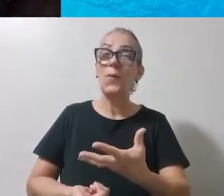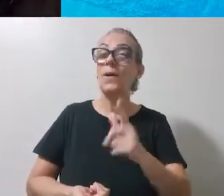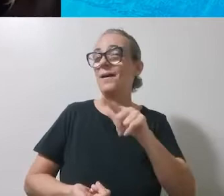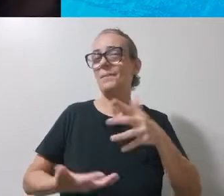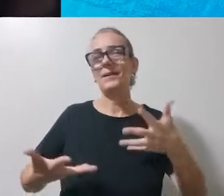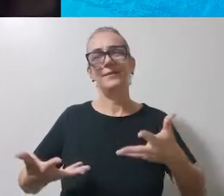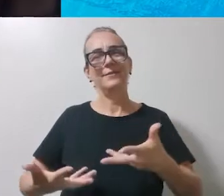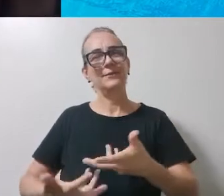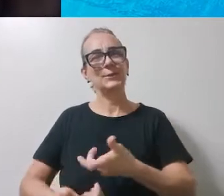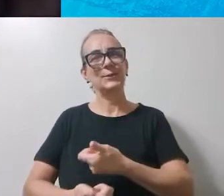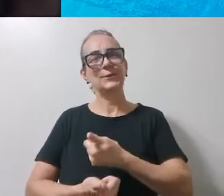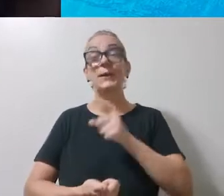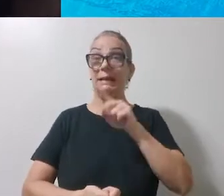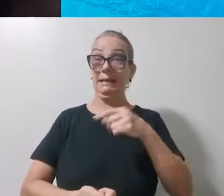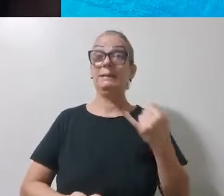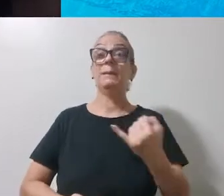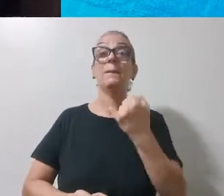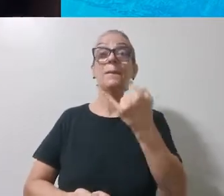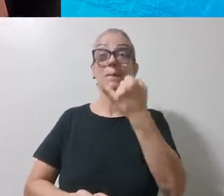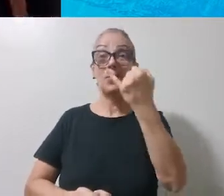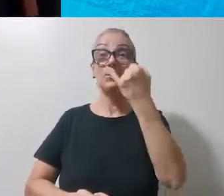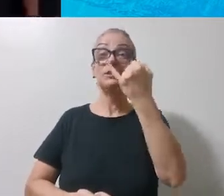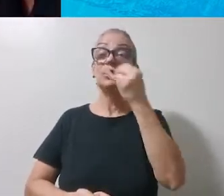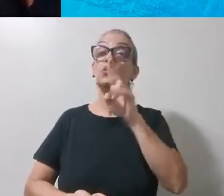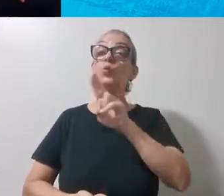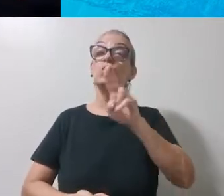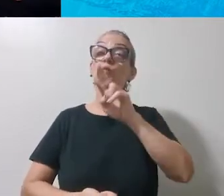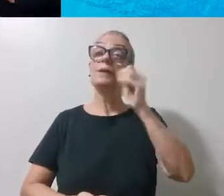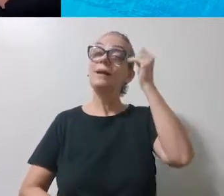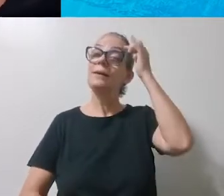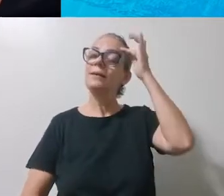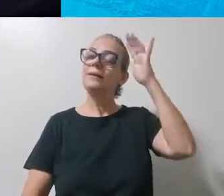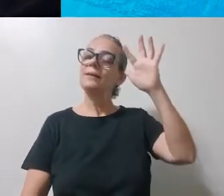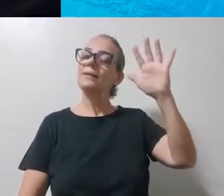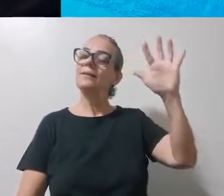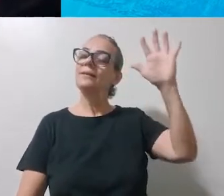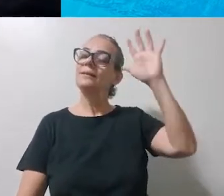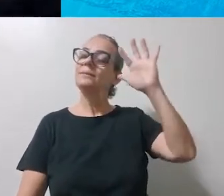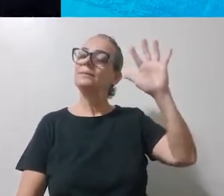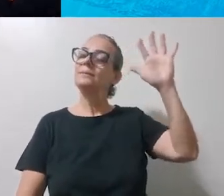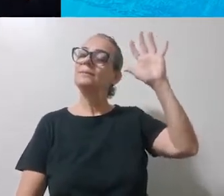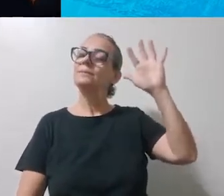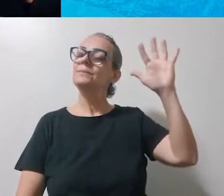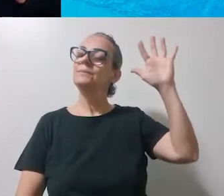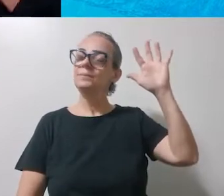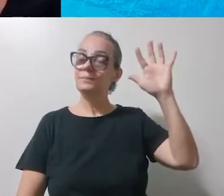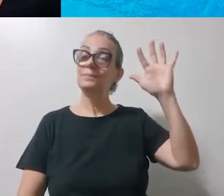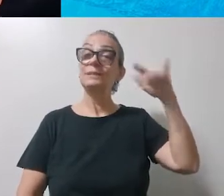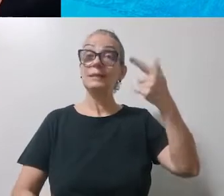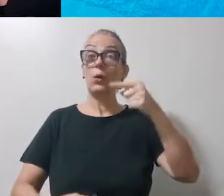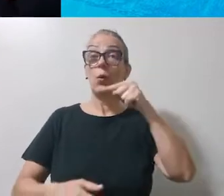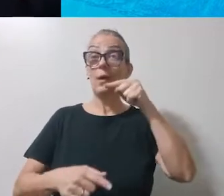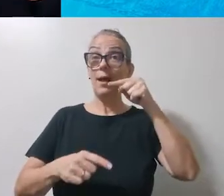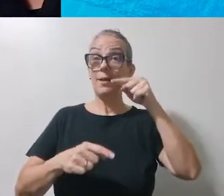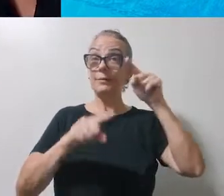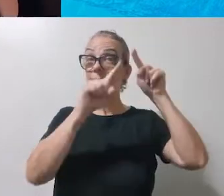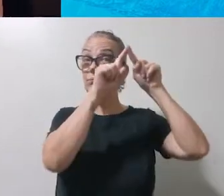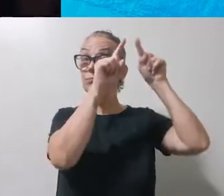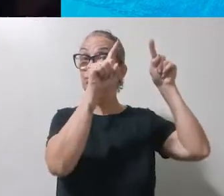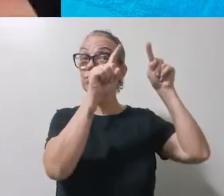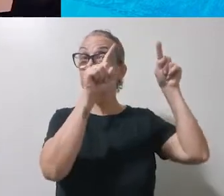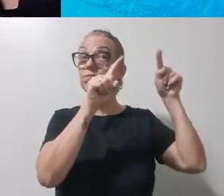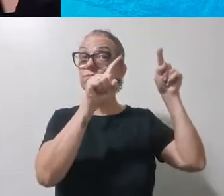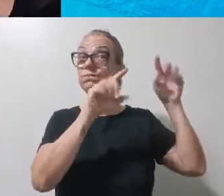maravilhoso e é muito importante usar a imaginação. Então, essa nuvem aqui, nessa nuvem aqui, nós podemos